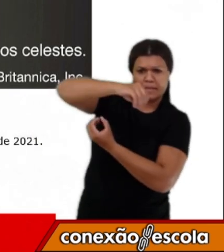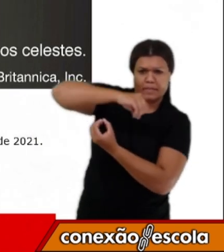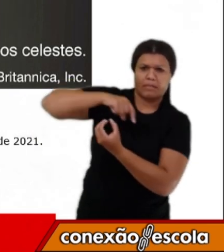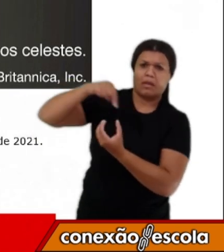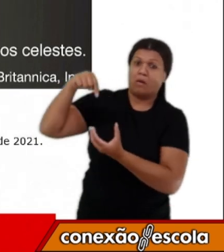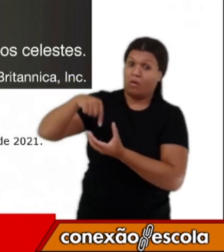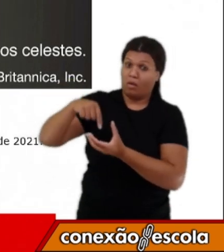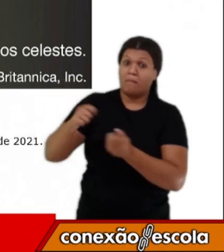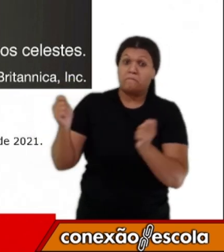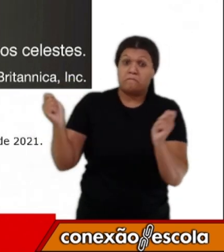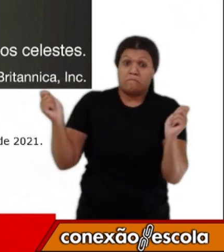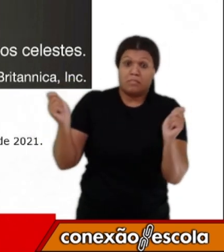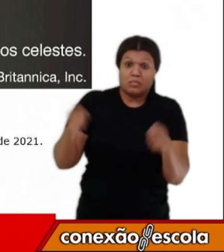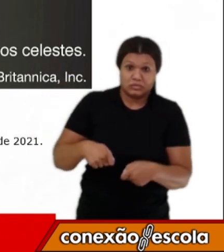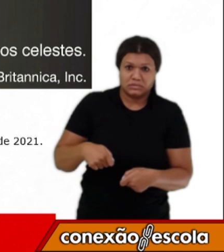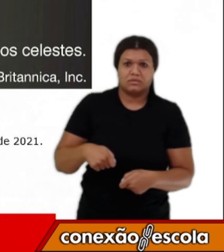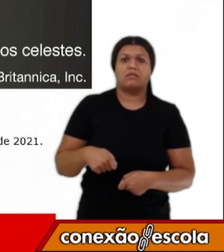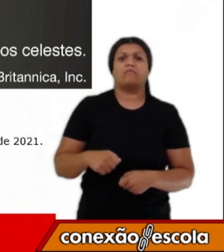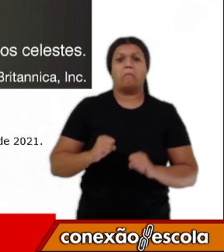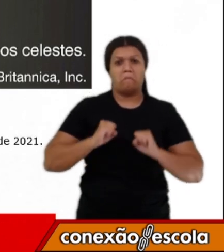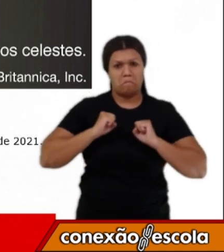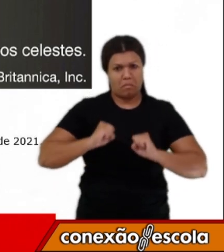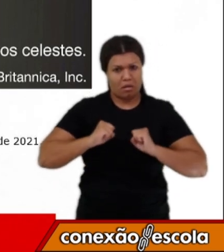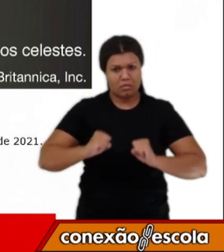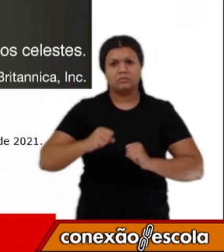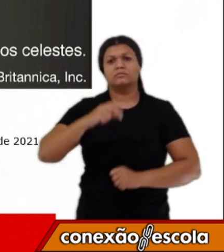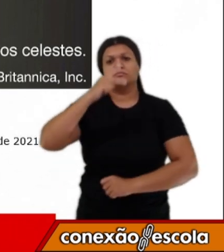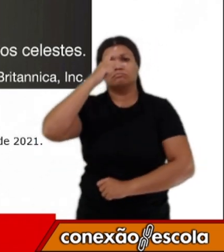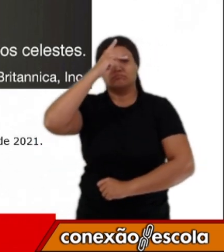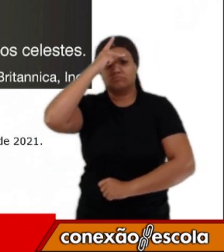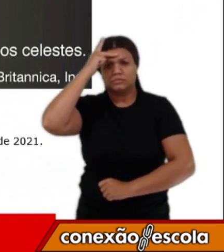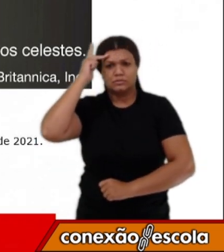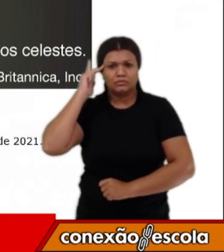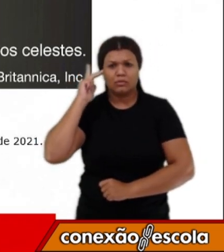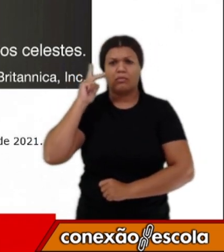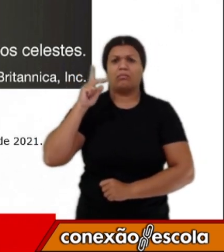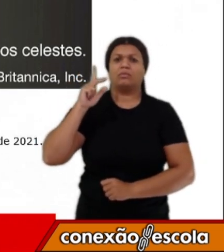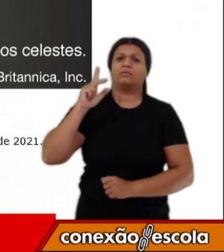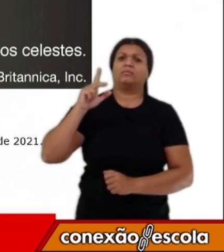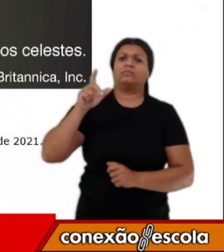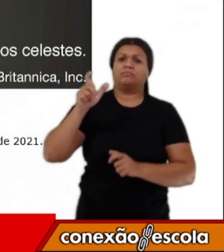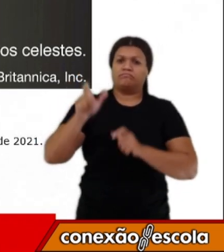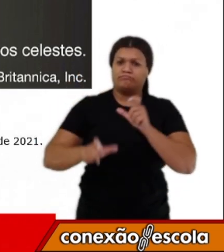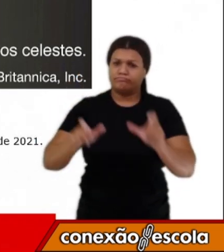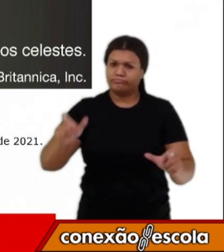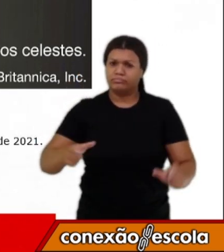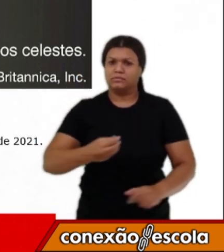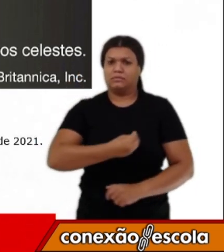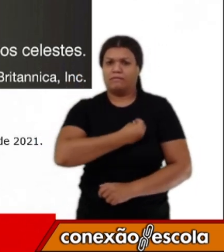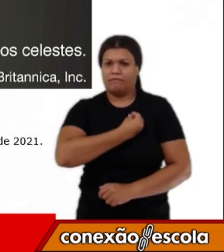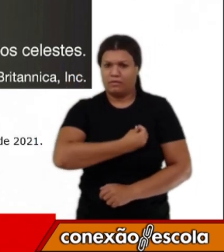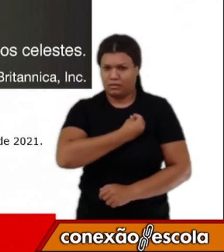capacidade, que tem condição de receber a vida.